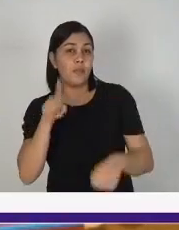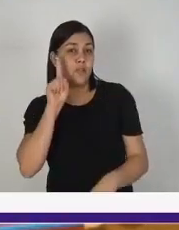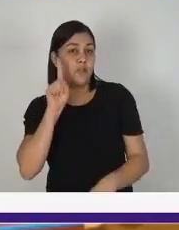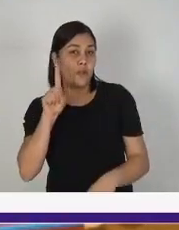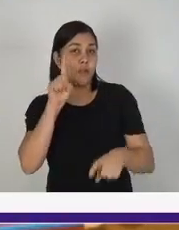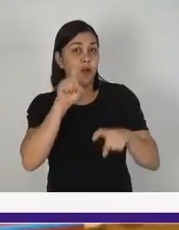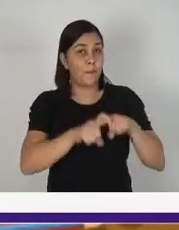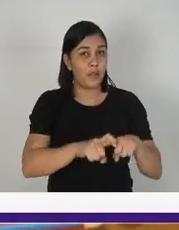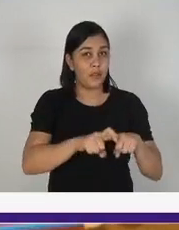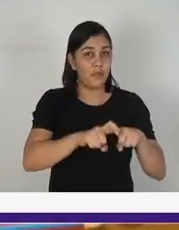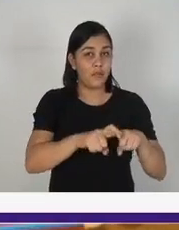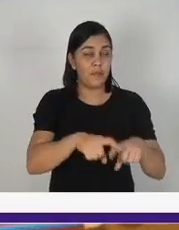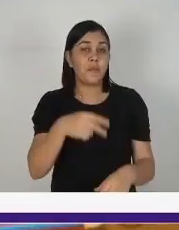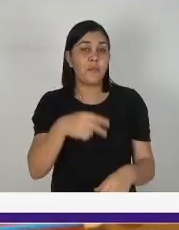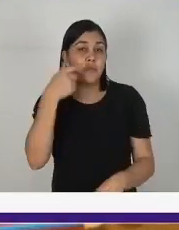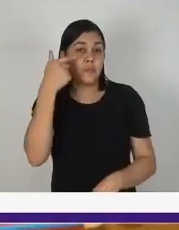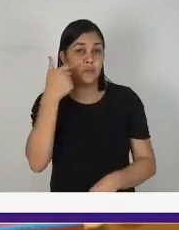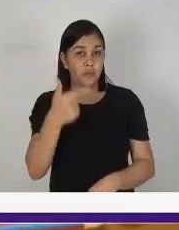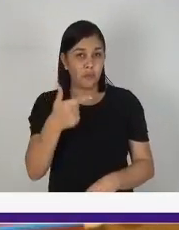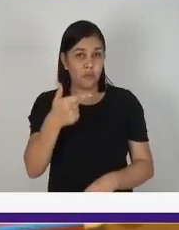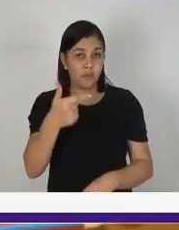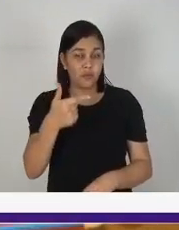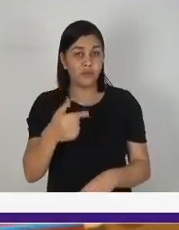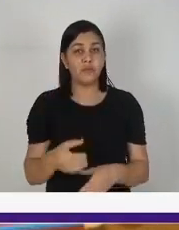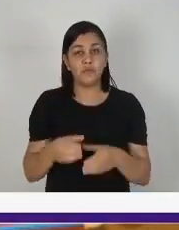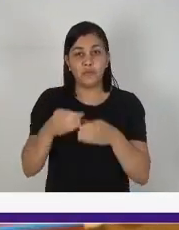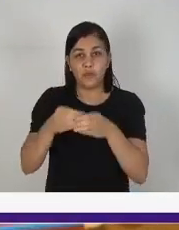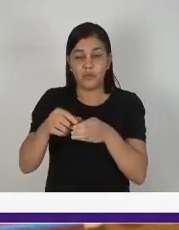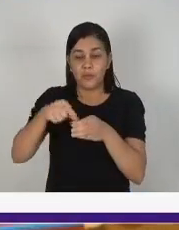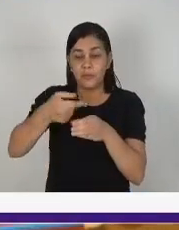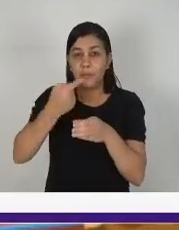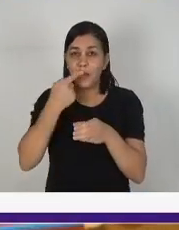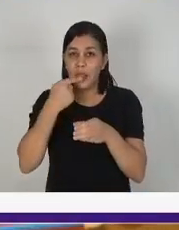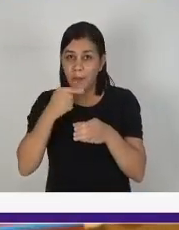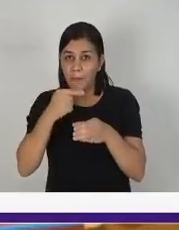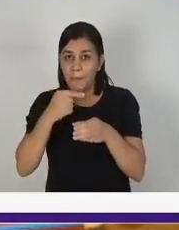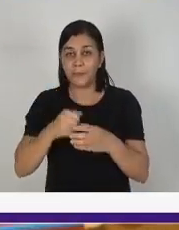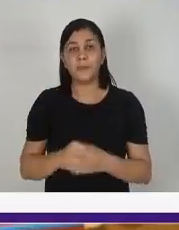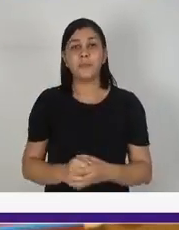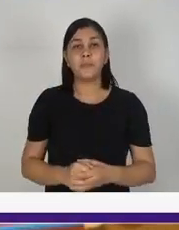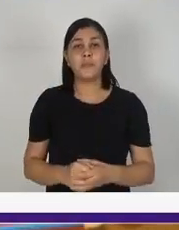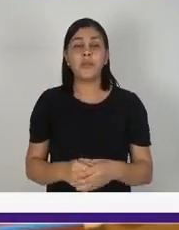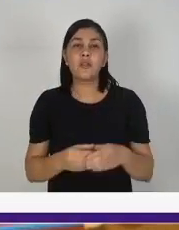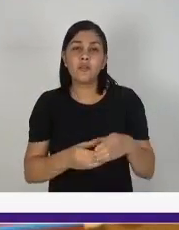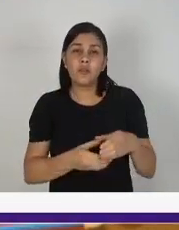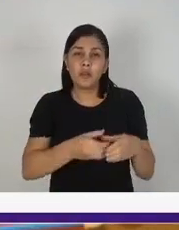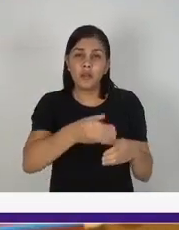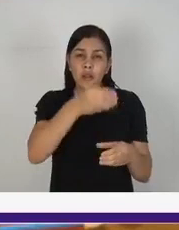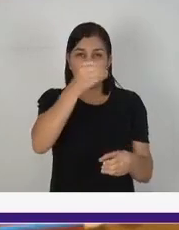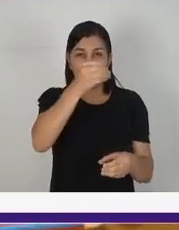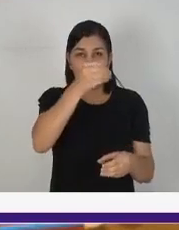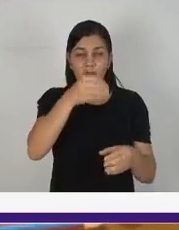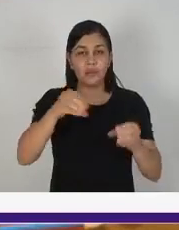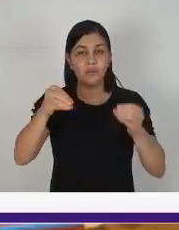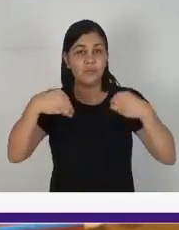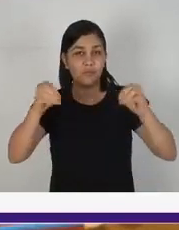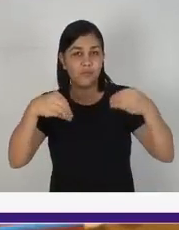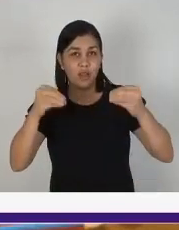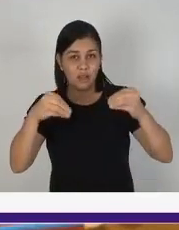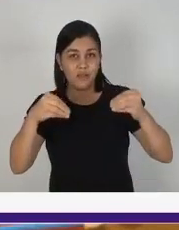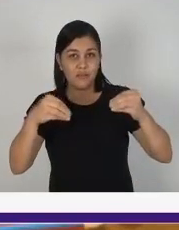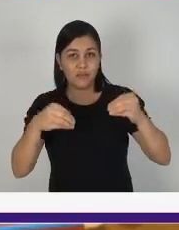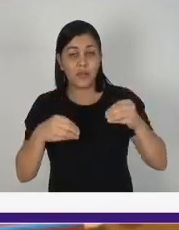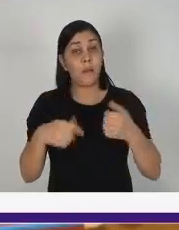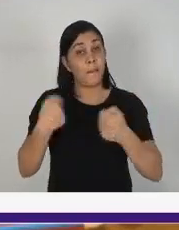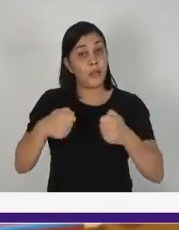potes de danone ou garrafa pet, onde papai e mamãe vai cortar a parte do fundo e